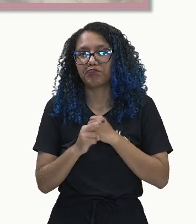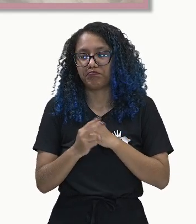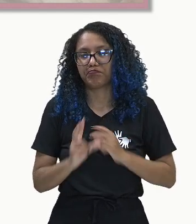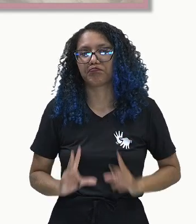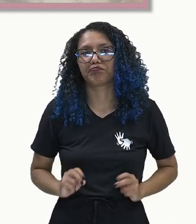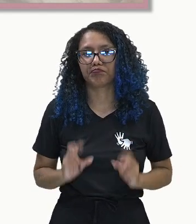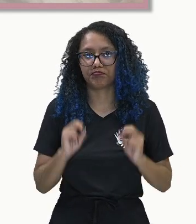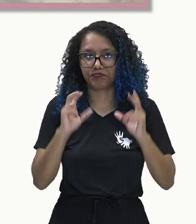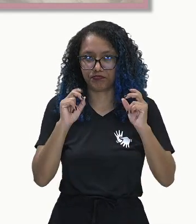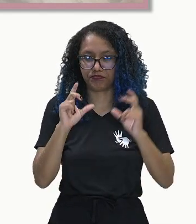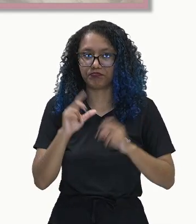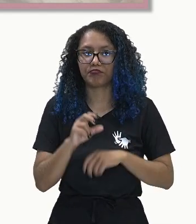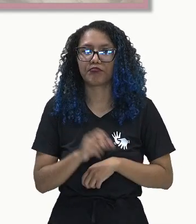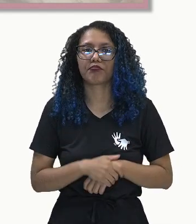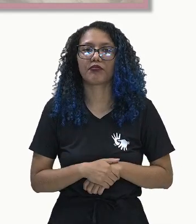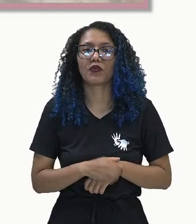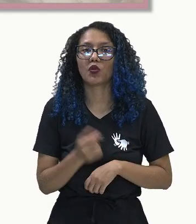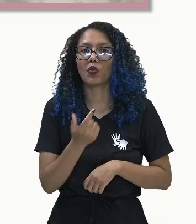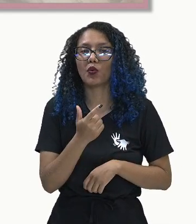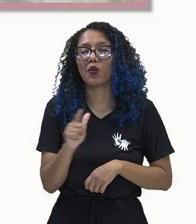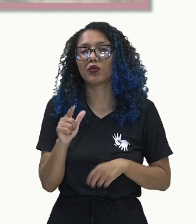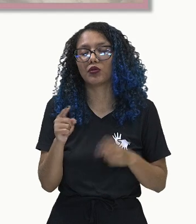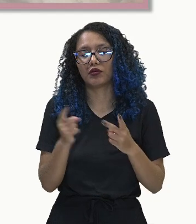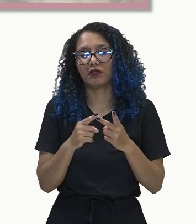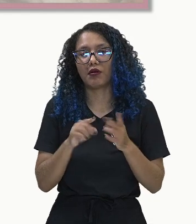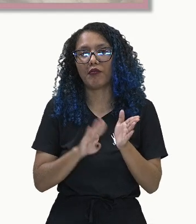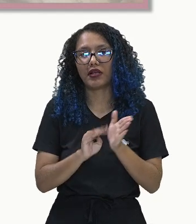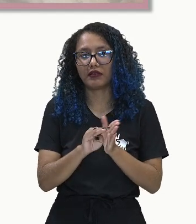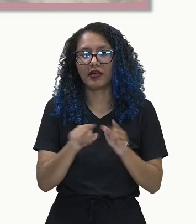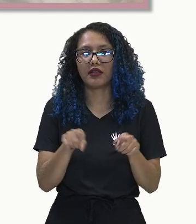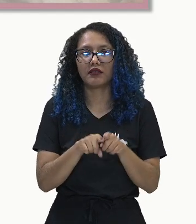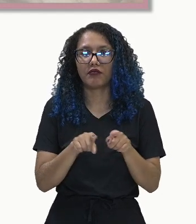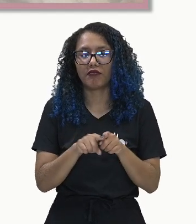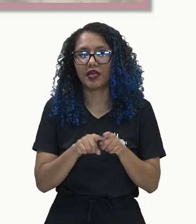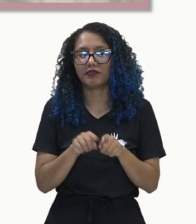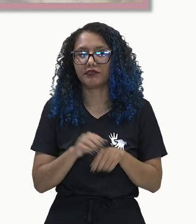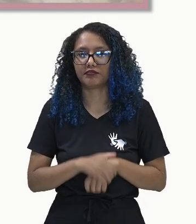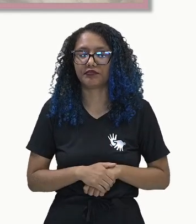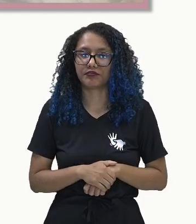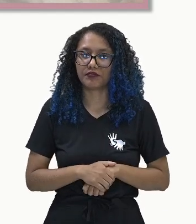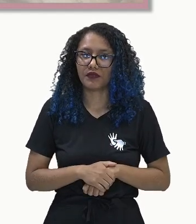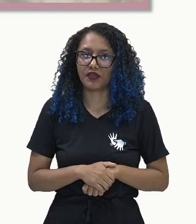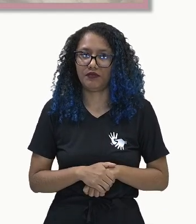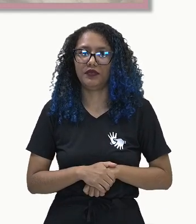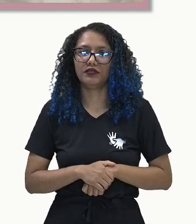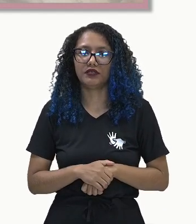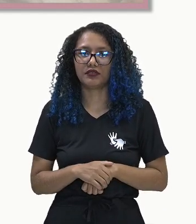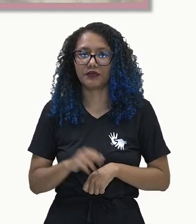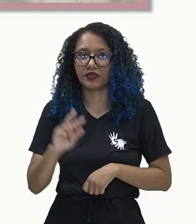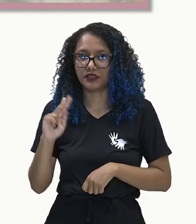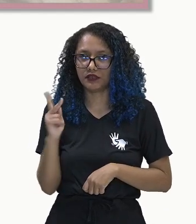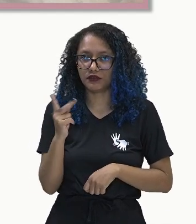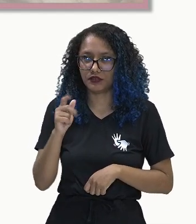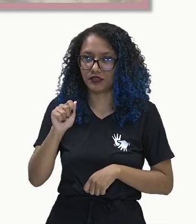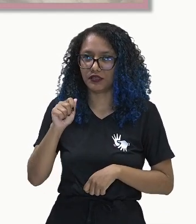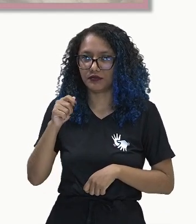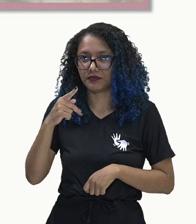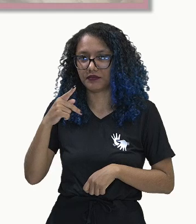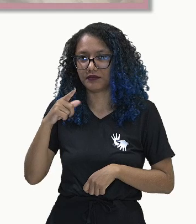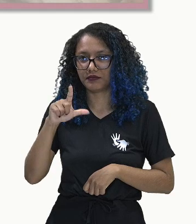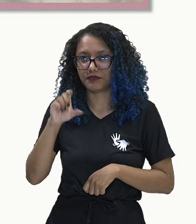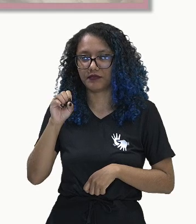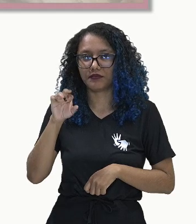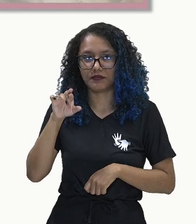temos bactéria, né? Como a bactéria H. pylori, que tem sido associada a um risco do aumento do linfoma.